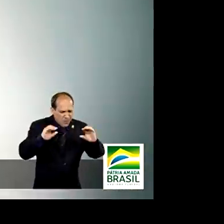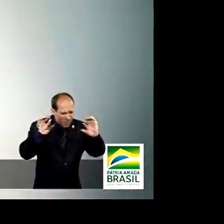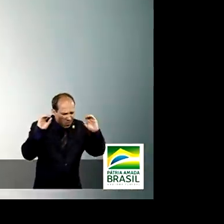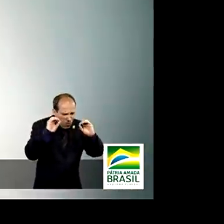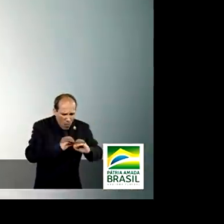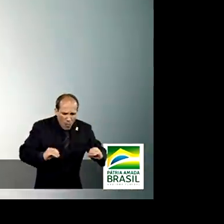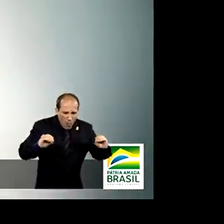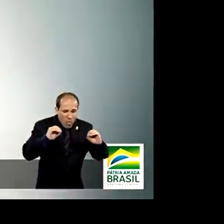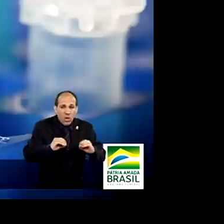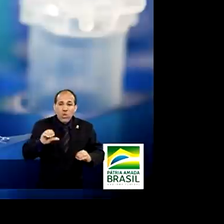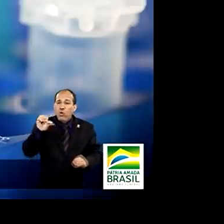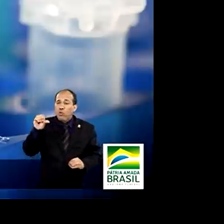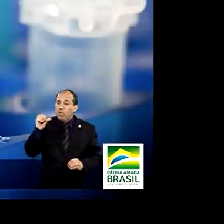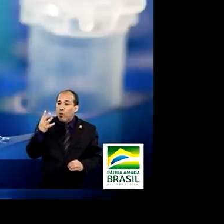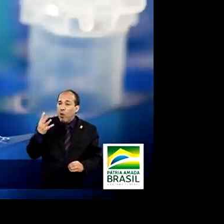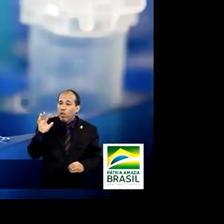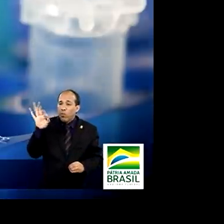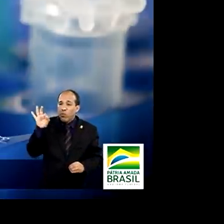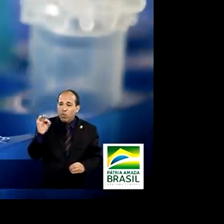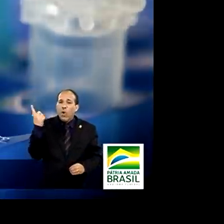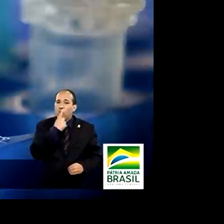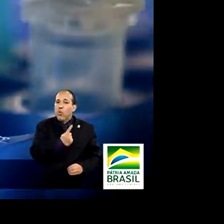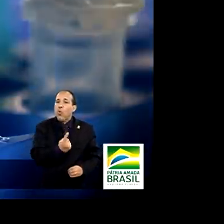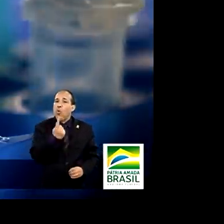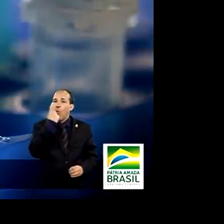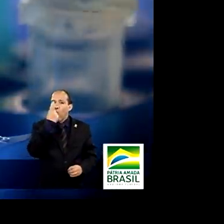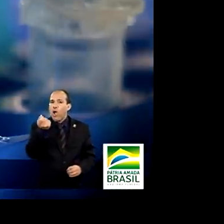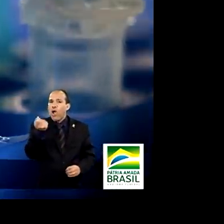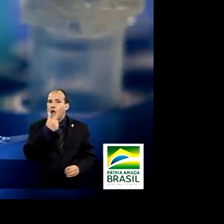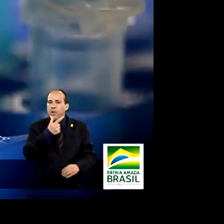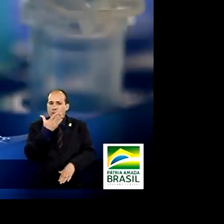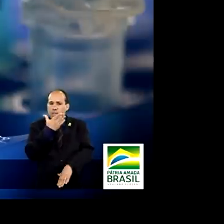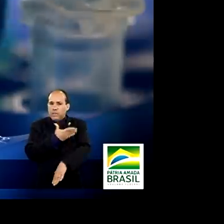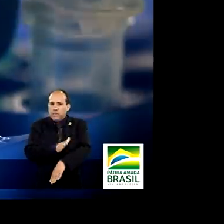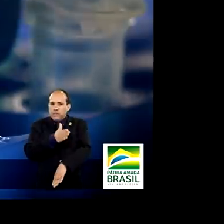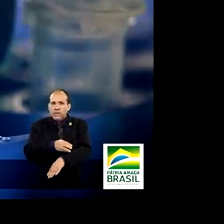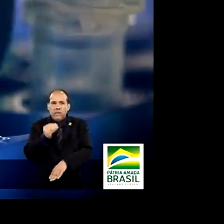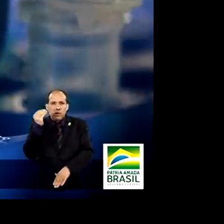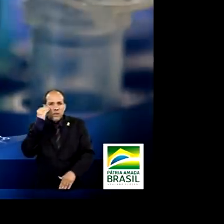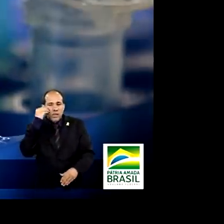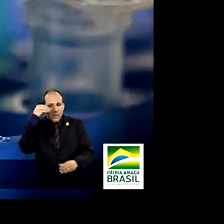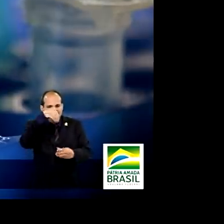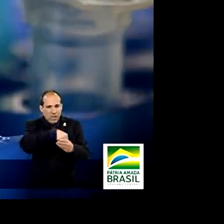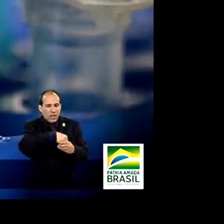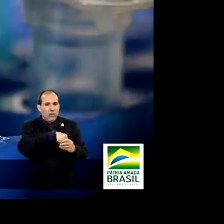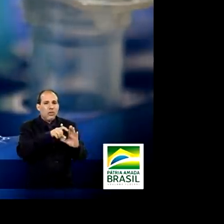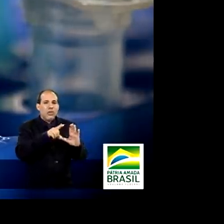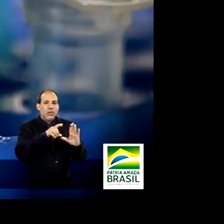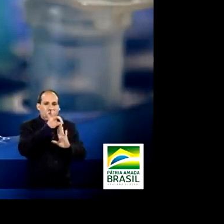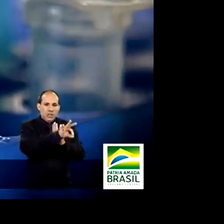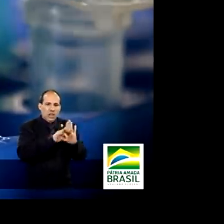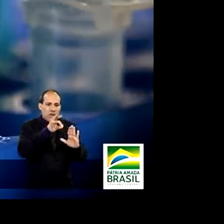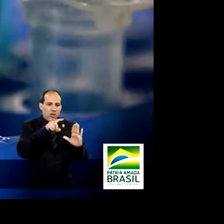deles, com 94% de eficácia em ensaios com células infectadas.